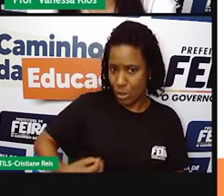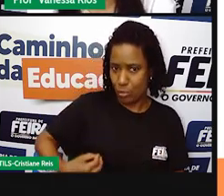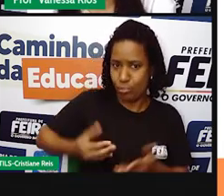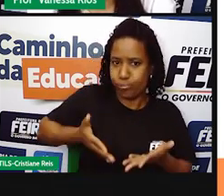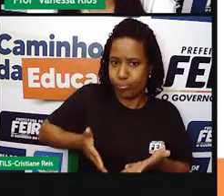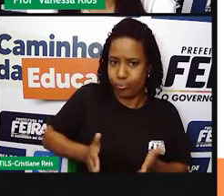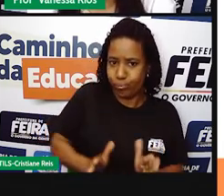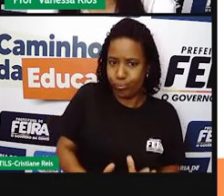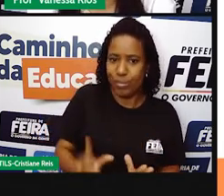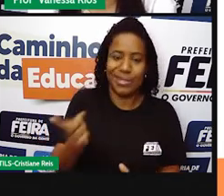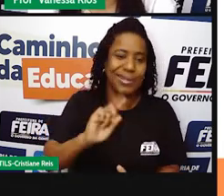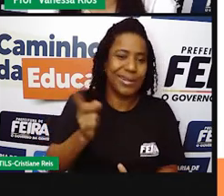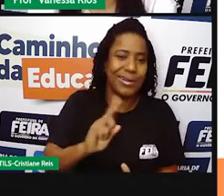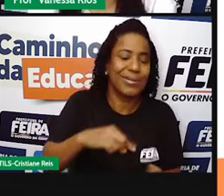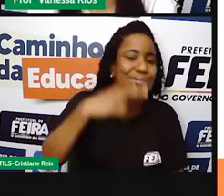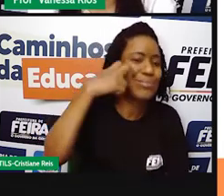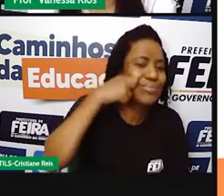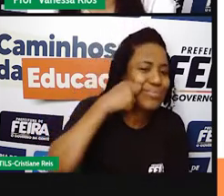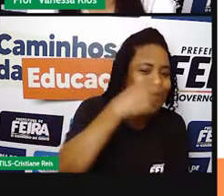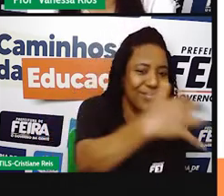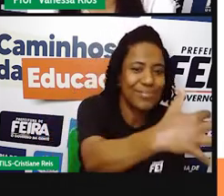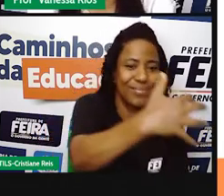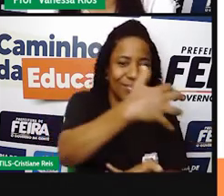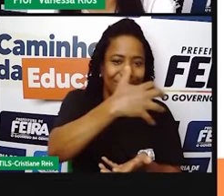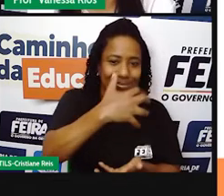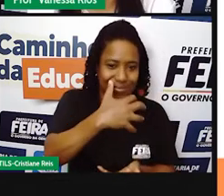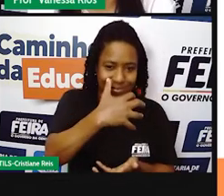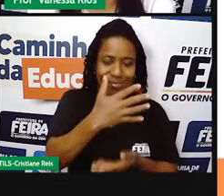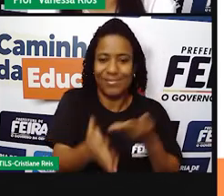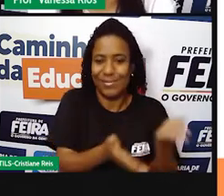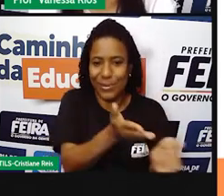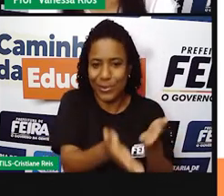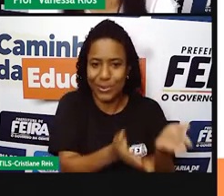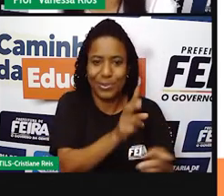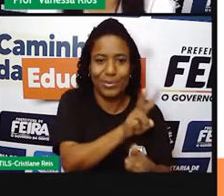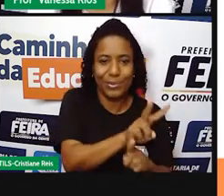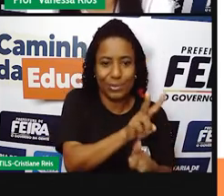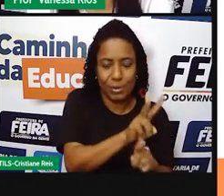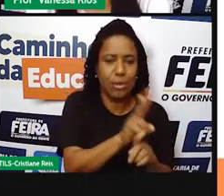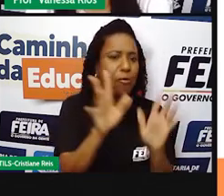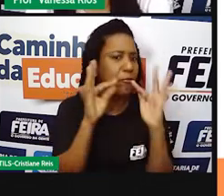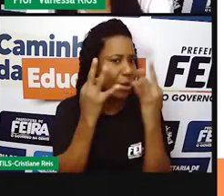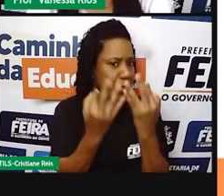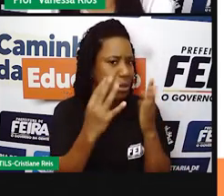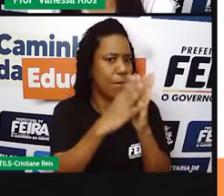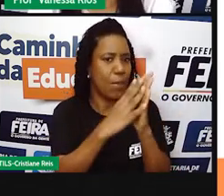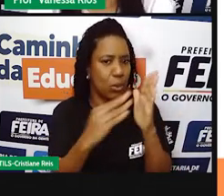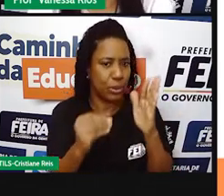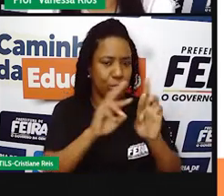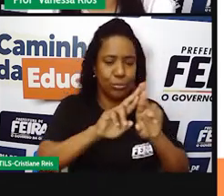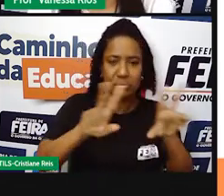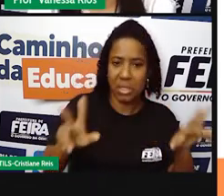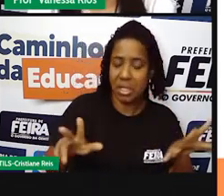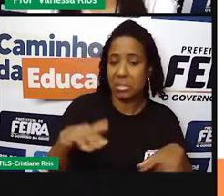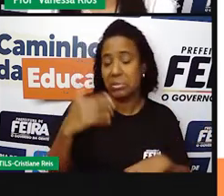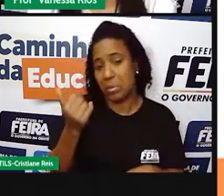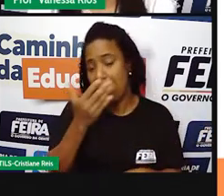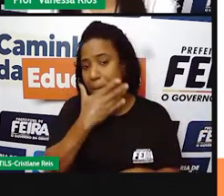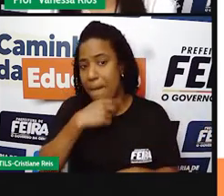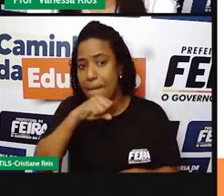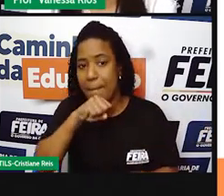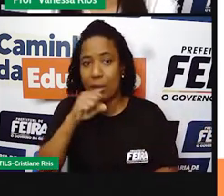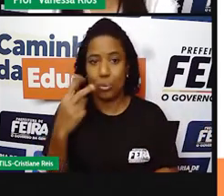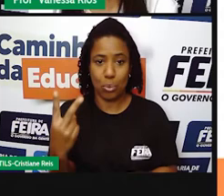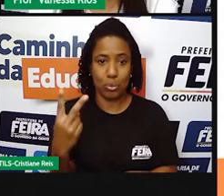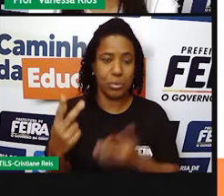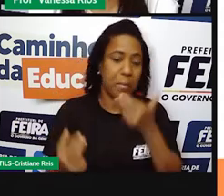criar, para cuidar. E existem também outros modelos de família, que tem aí dois pais, duas mães. E